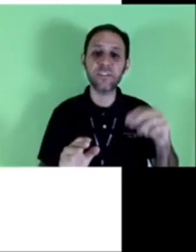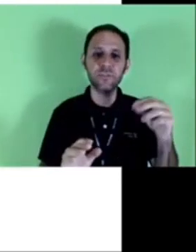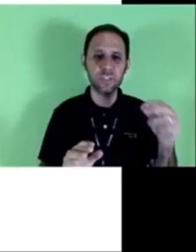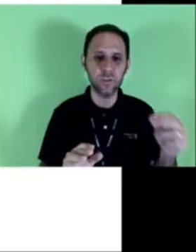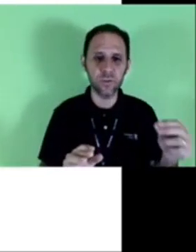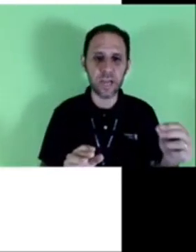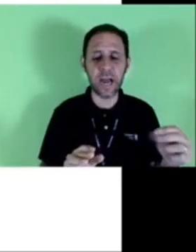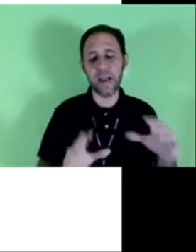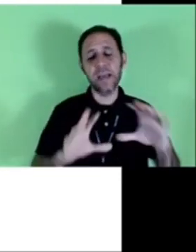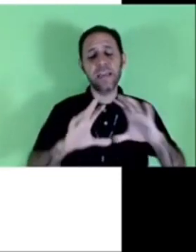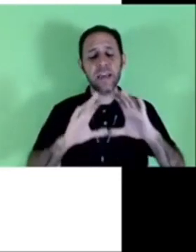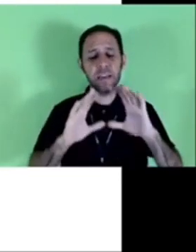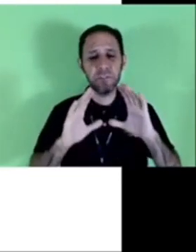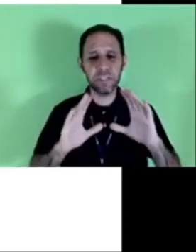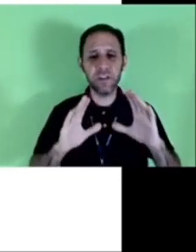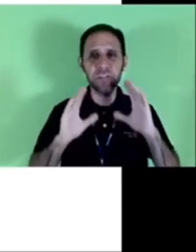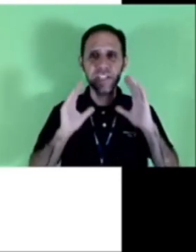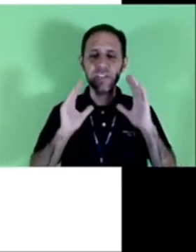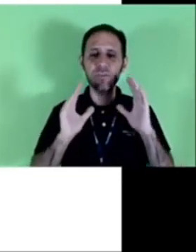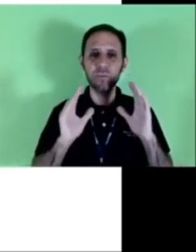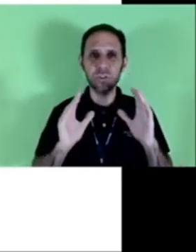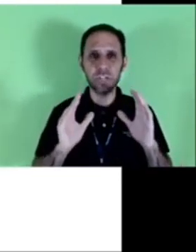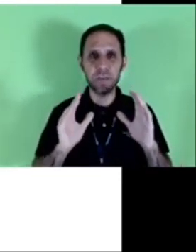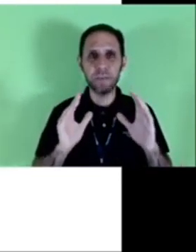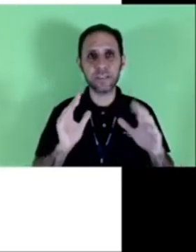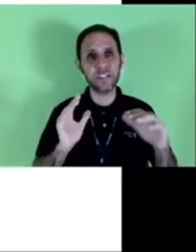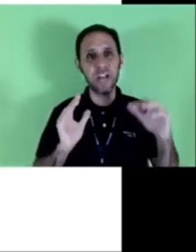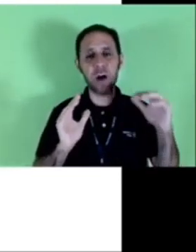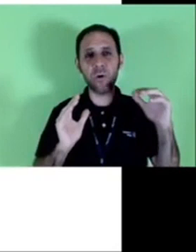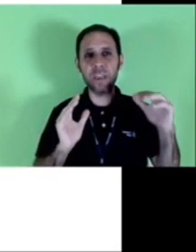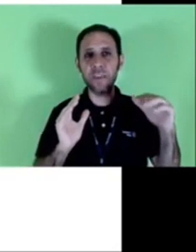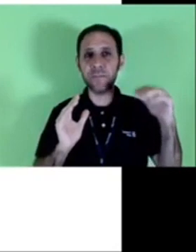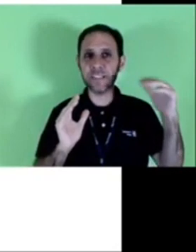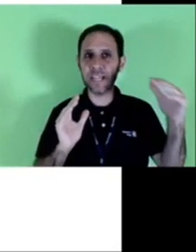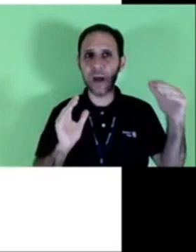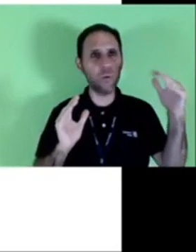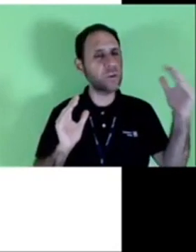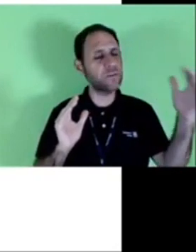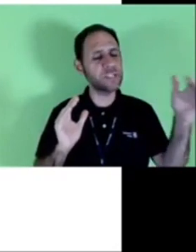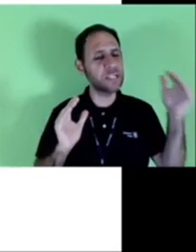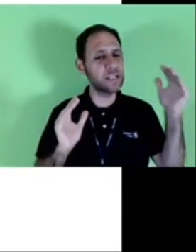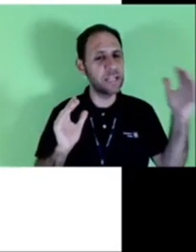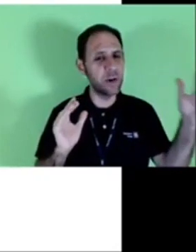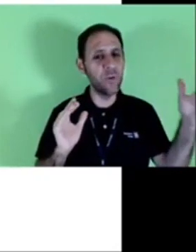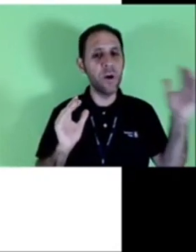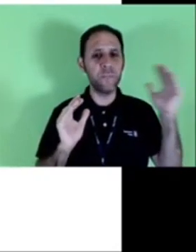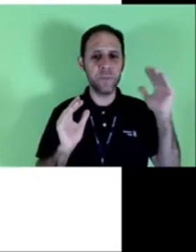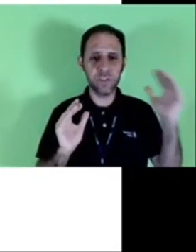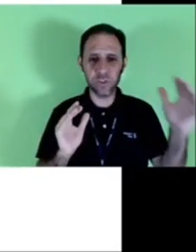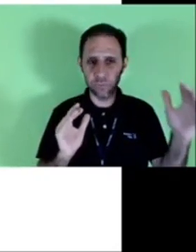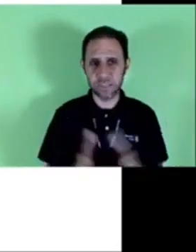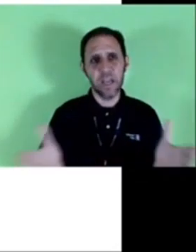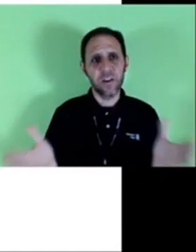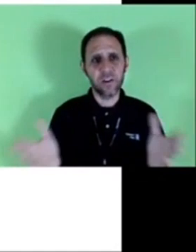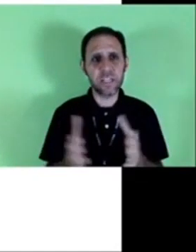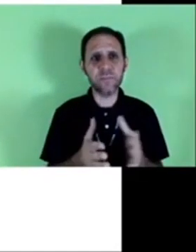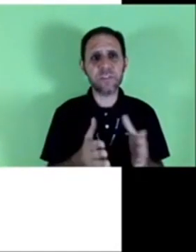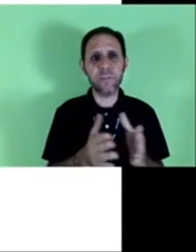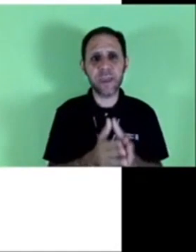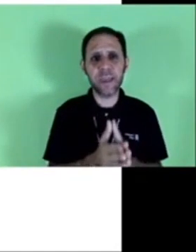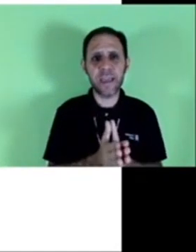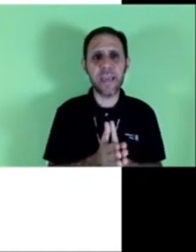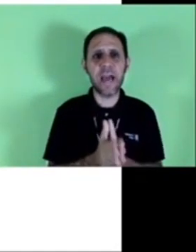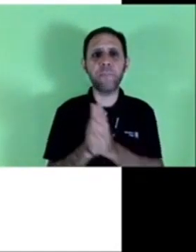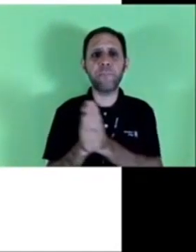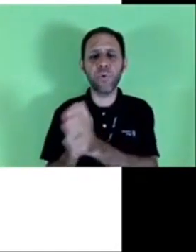faça no seu lugar. E aí você não vai ter dor de cabeça de alguém fazer algo que você não pediu. Nós